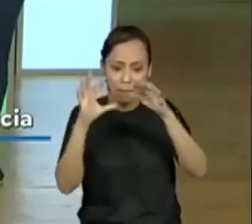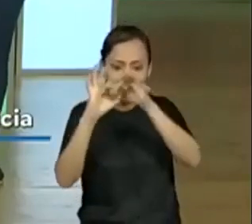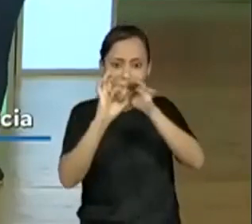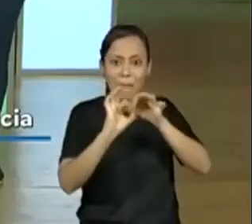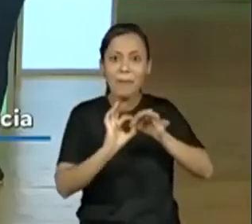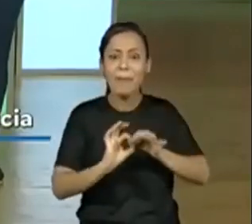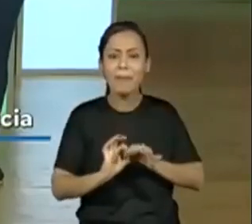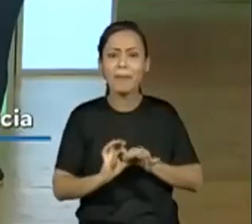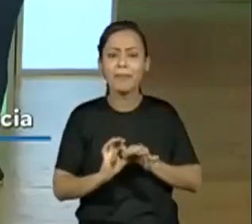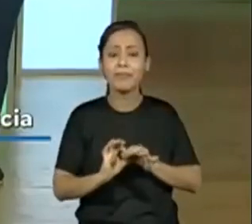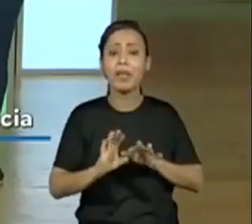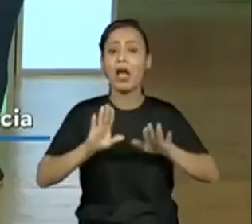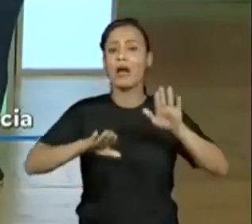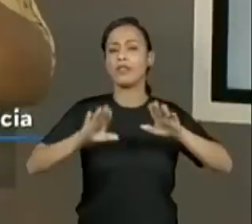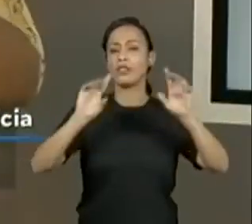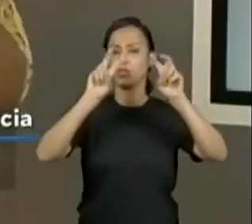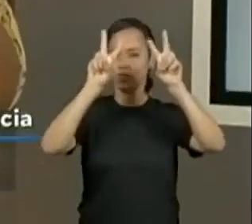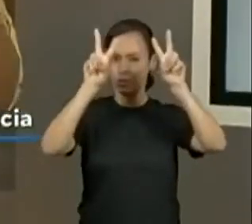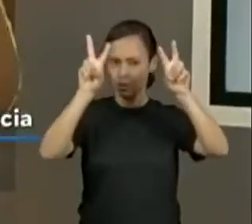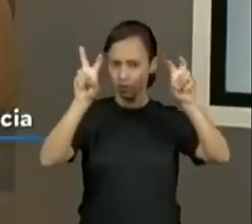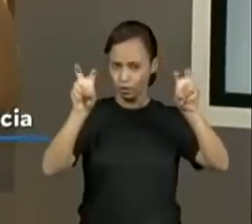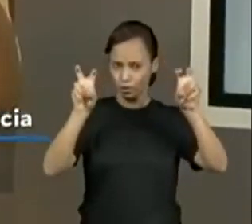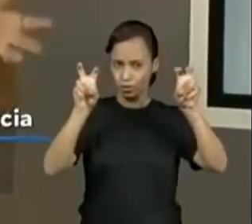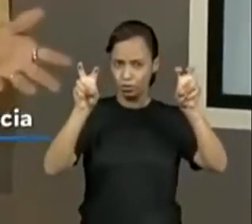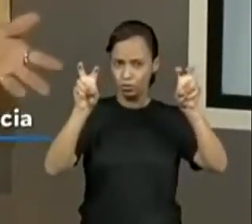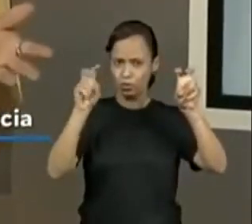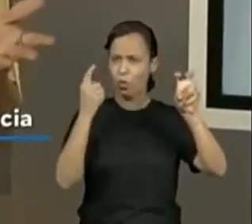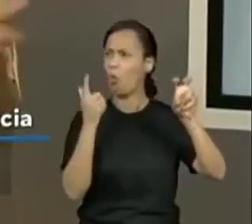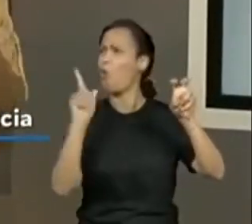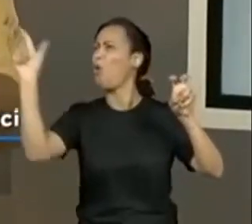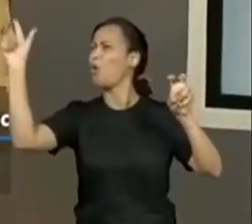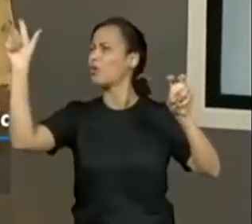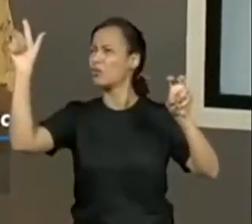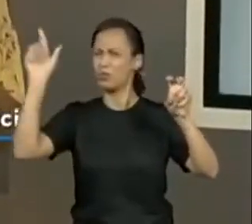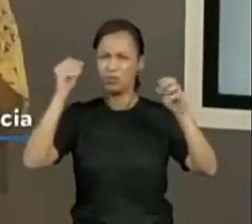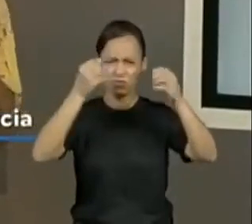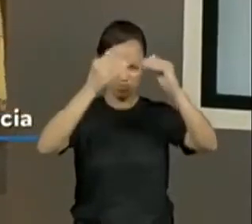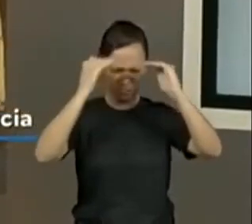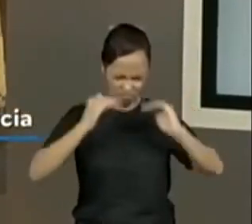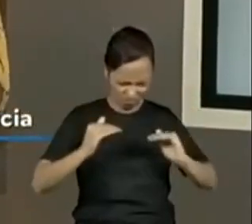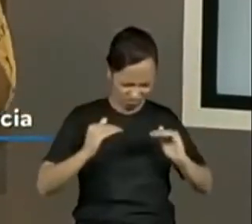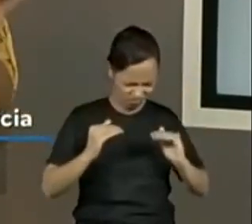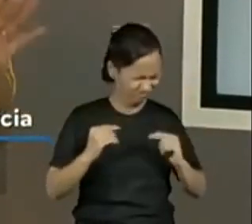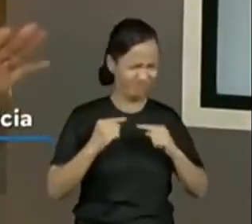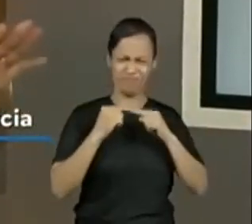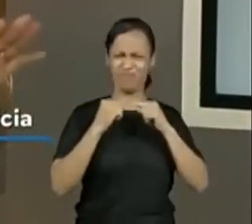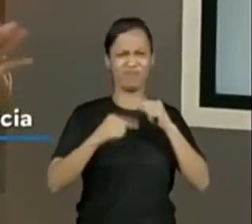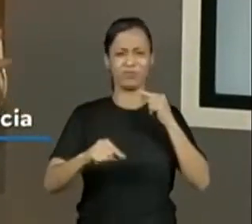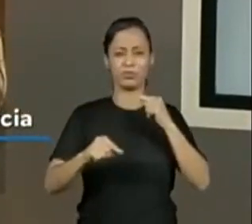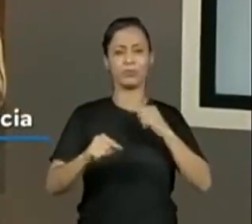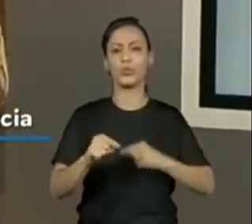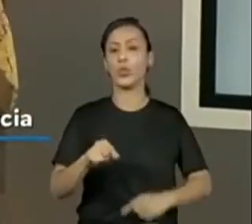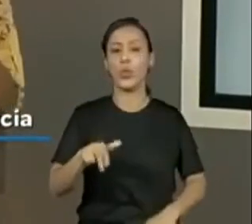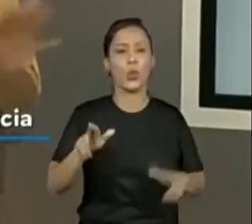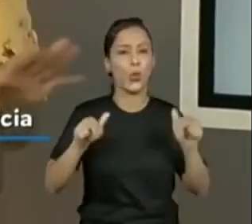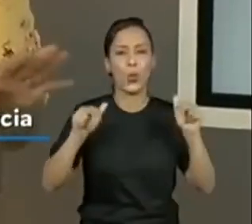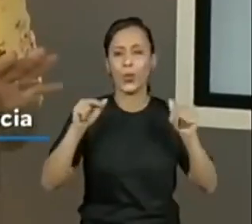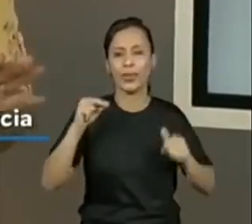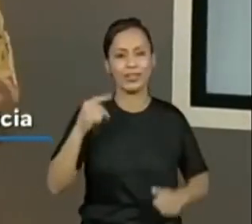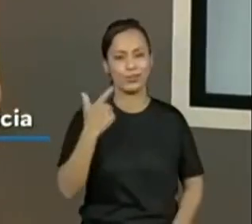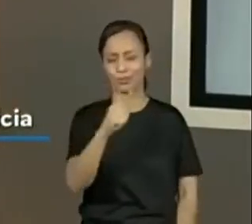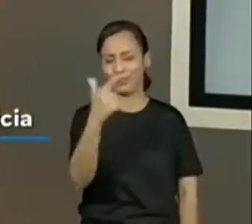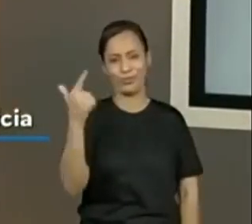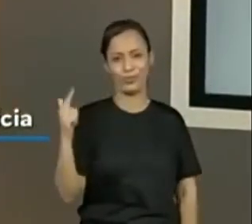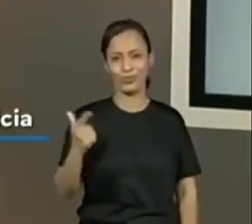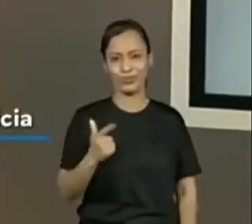professora? Porque nunca o título vai ser um título aleatório ao texto, isso seja de qualquer gênero que nós estivermos